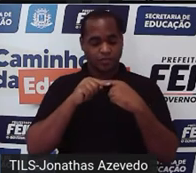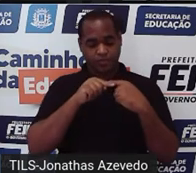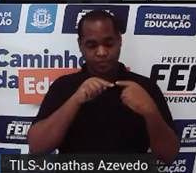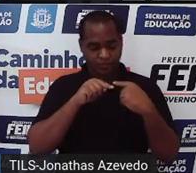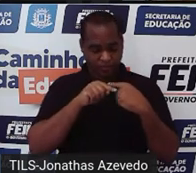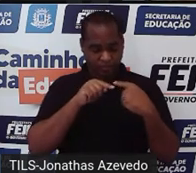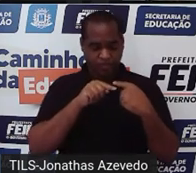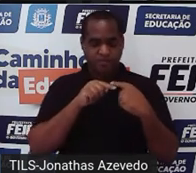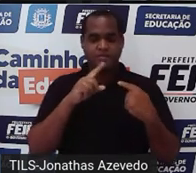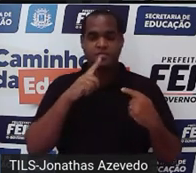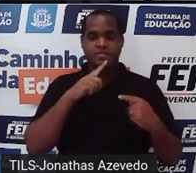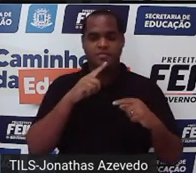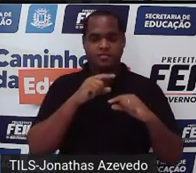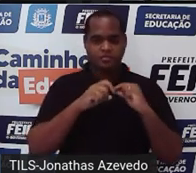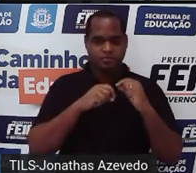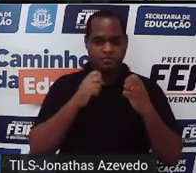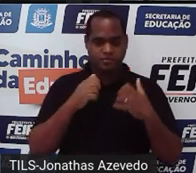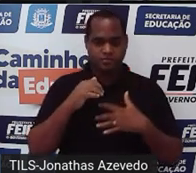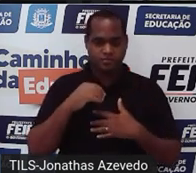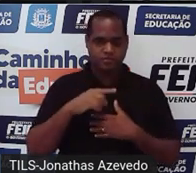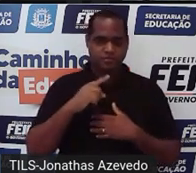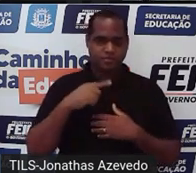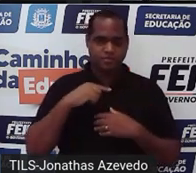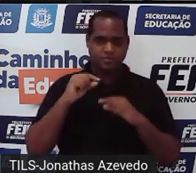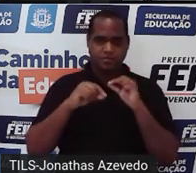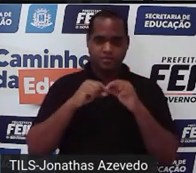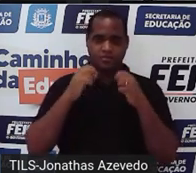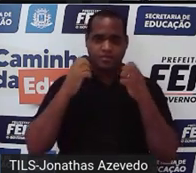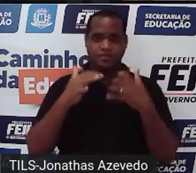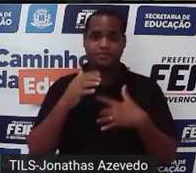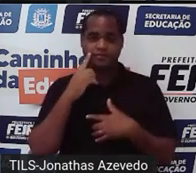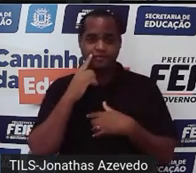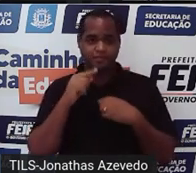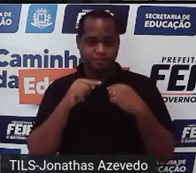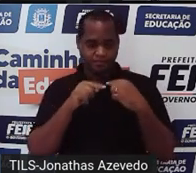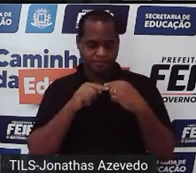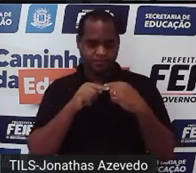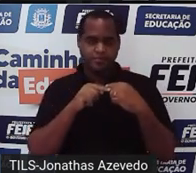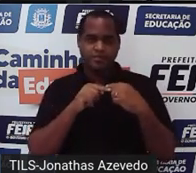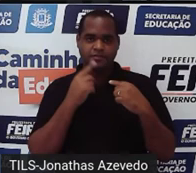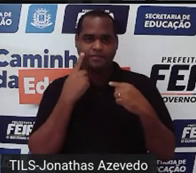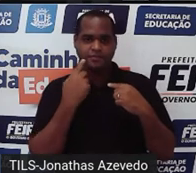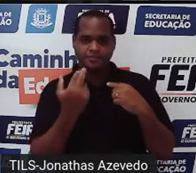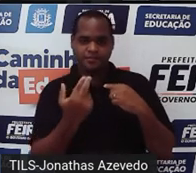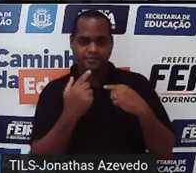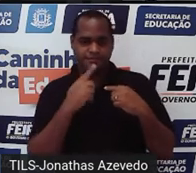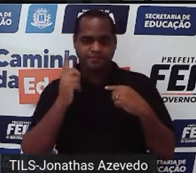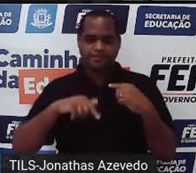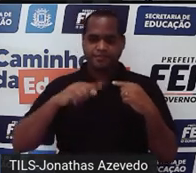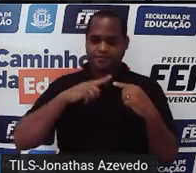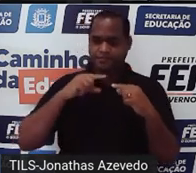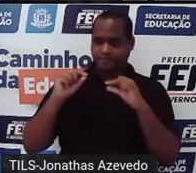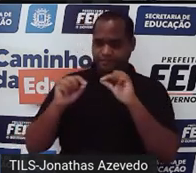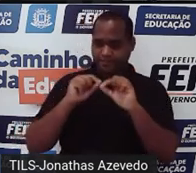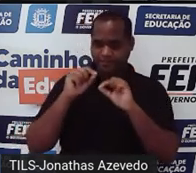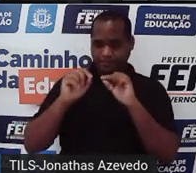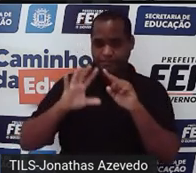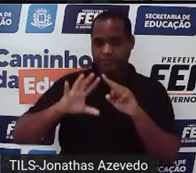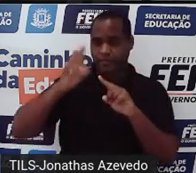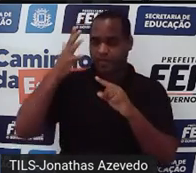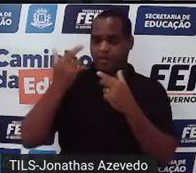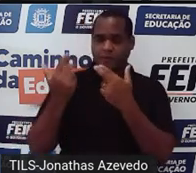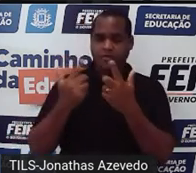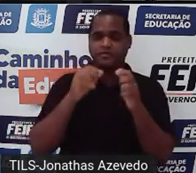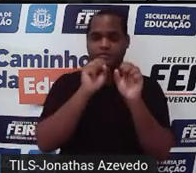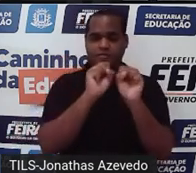outra essas retas a gente chama de coincidentes e isso sempre vai acontecer para um sistema